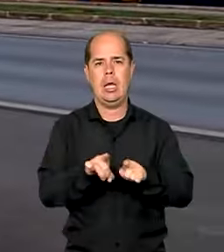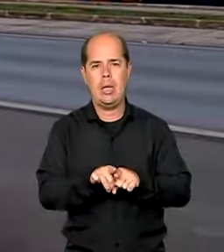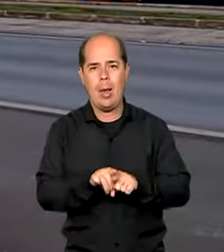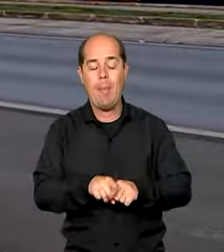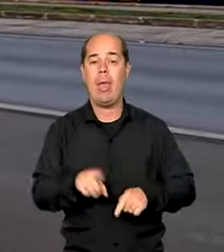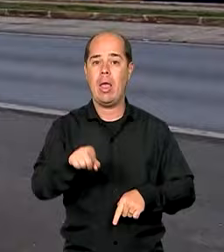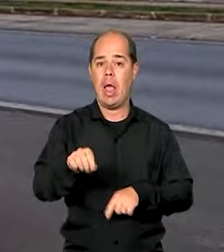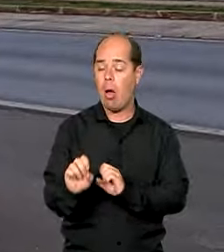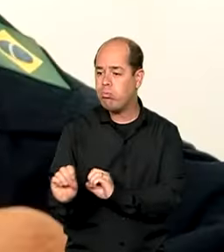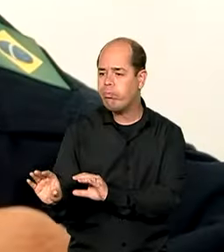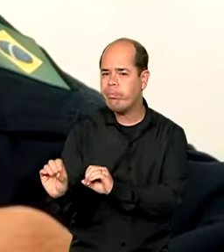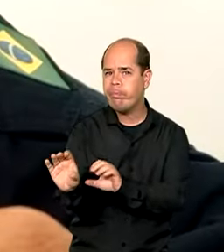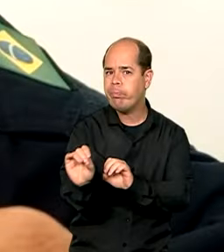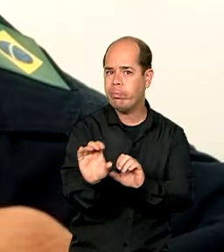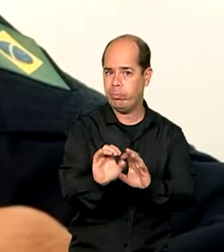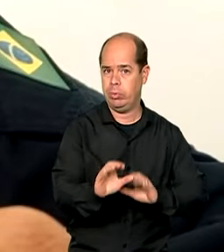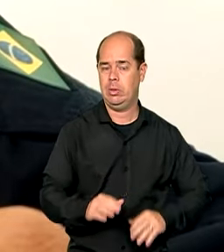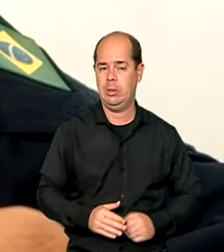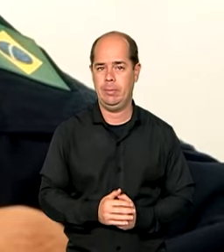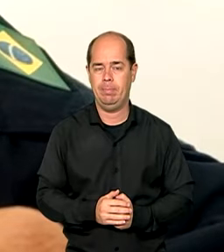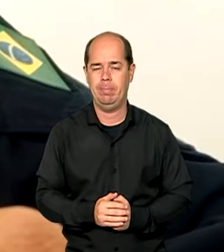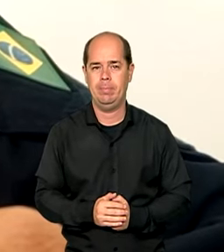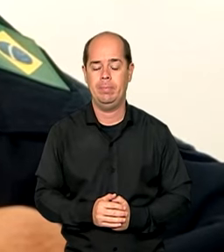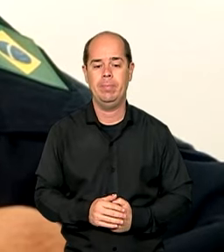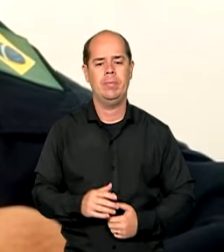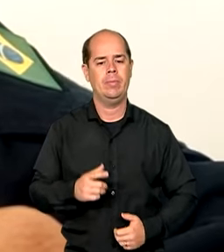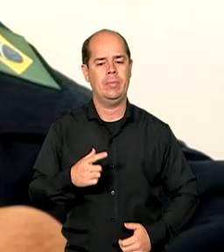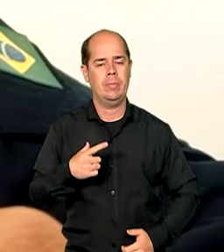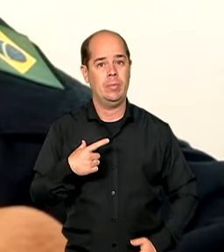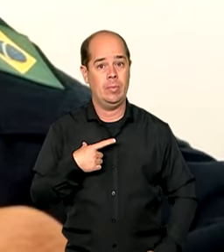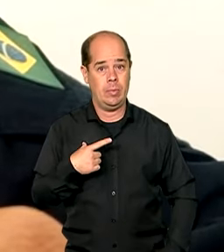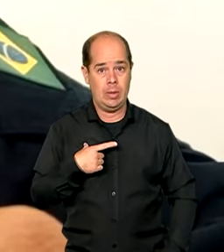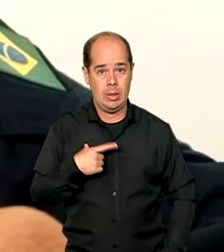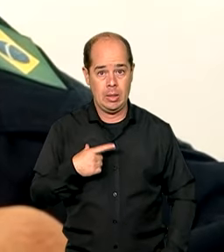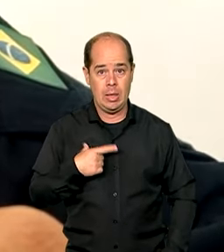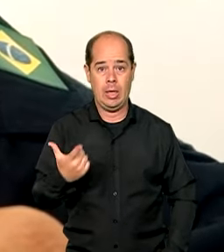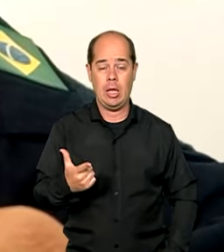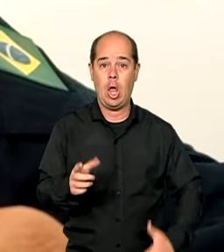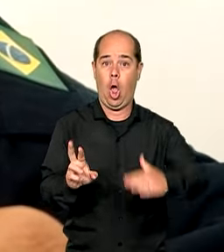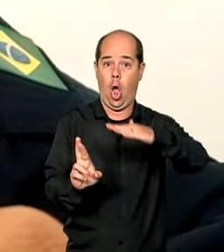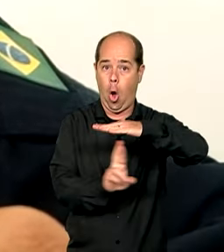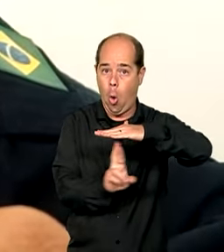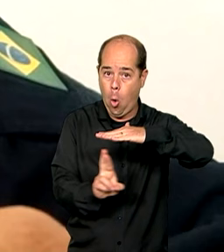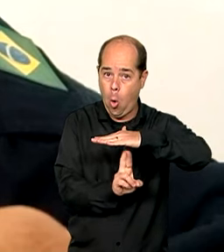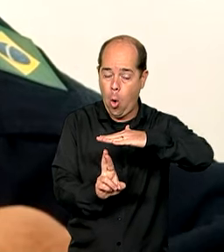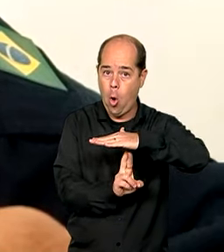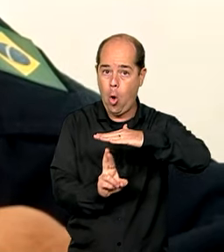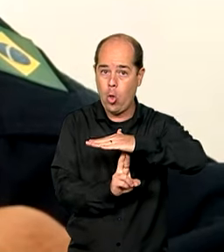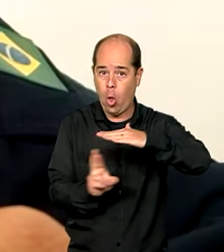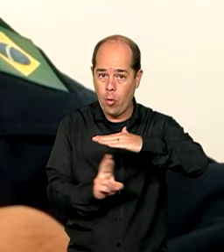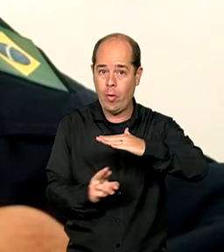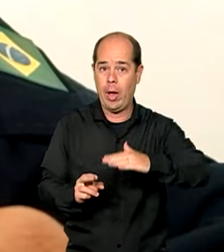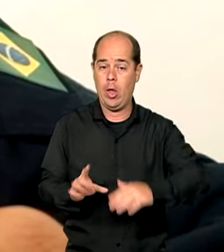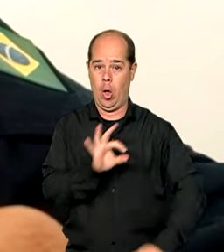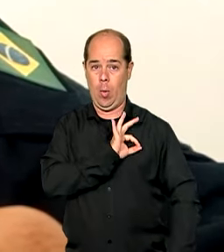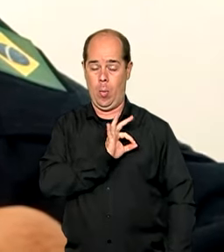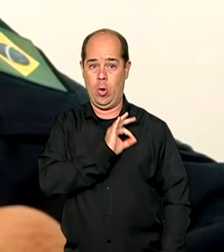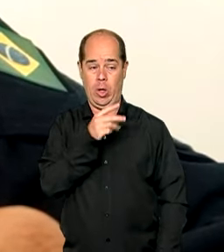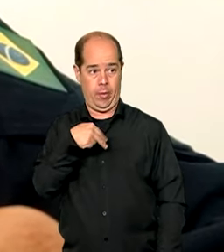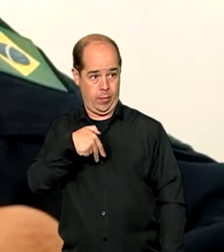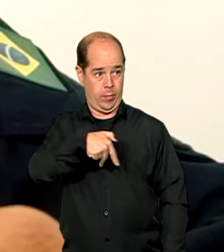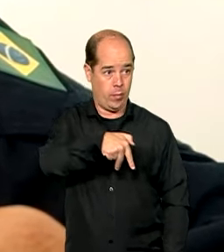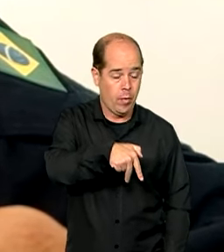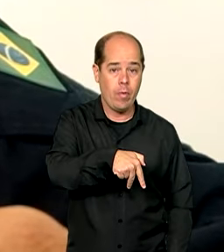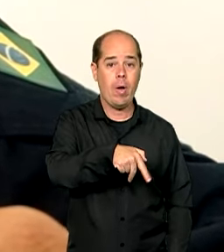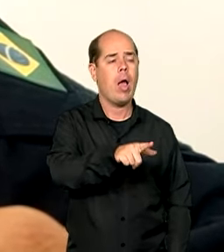educativas. Nós temos as campanhas em rodoviárias. Policiais nossos vão para as rodoviárias